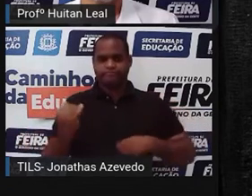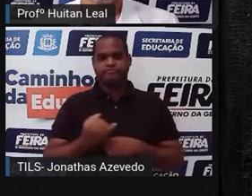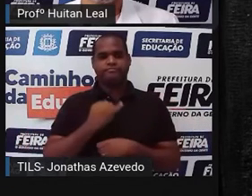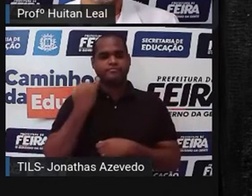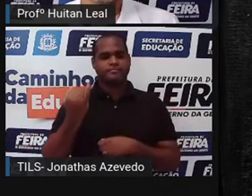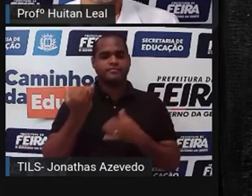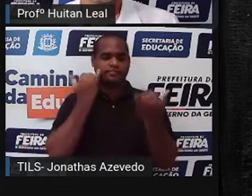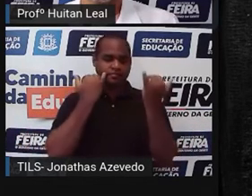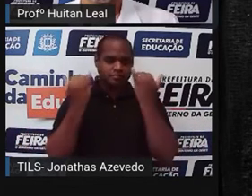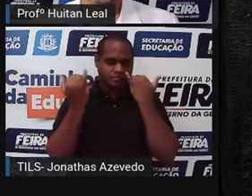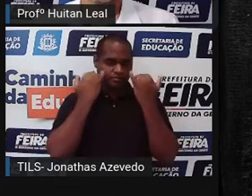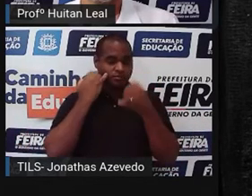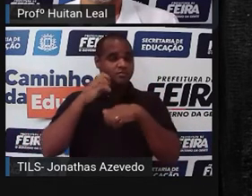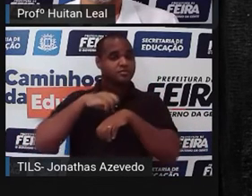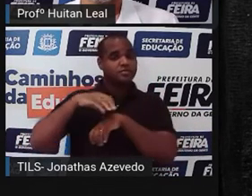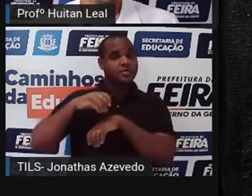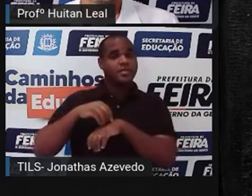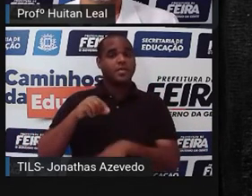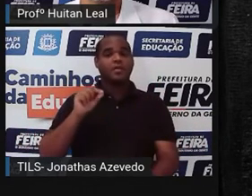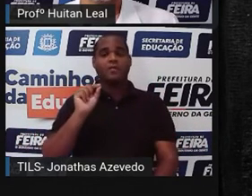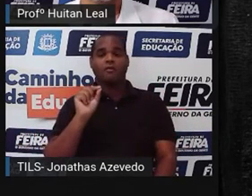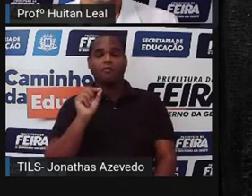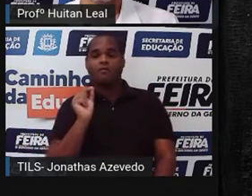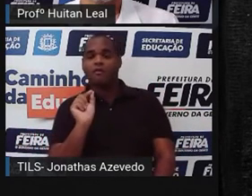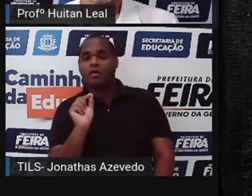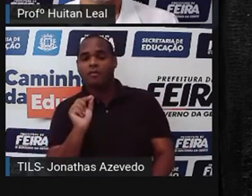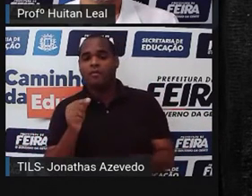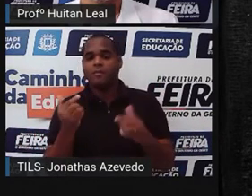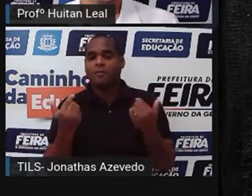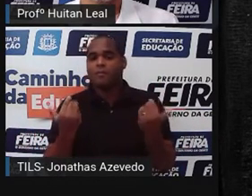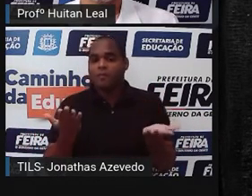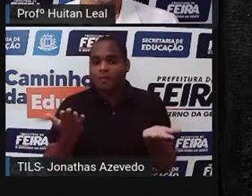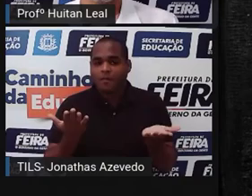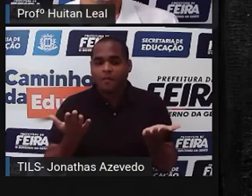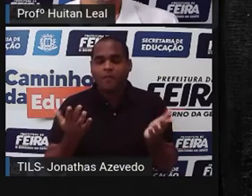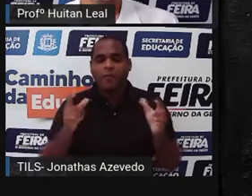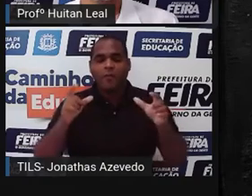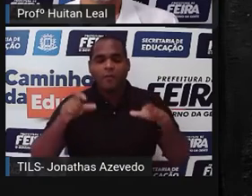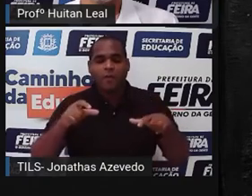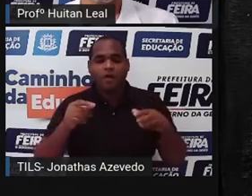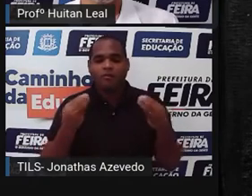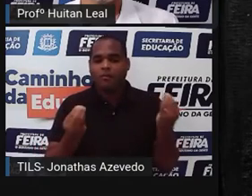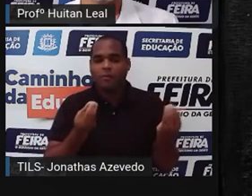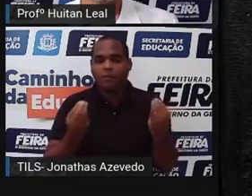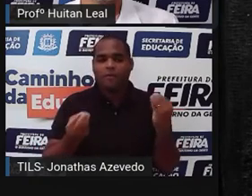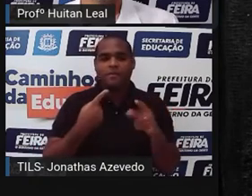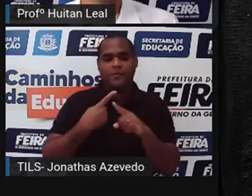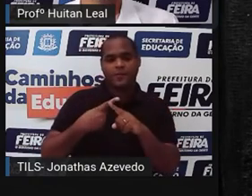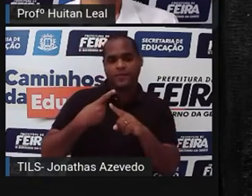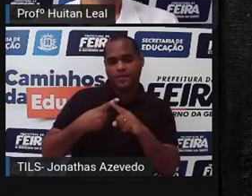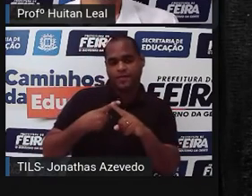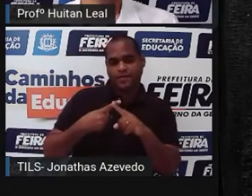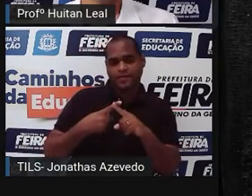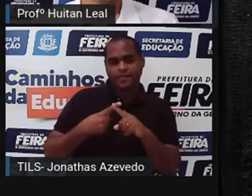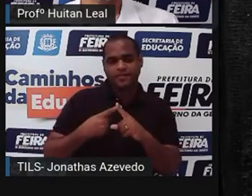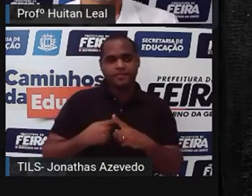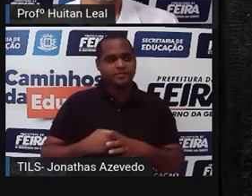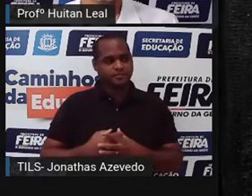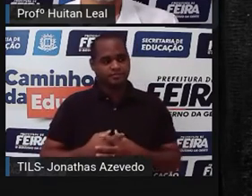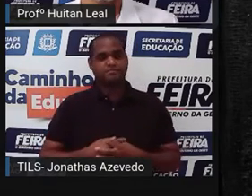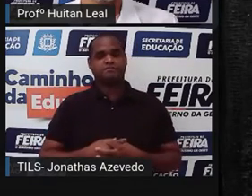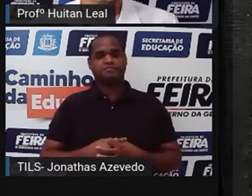informações. quem, o que, quando, onde, como e o